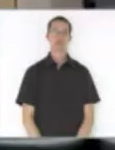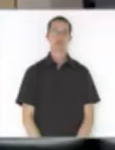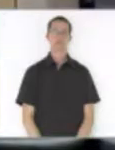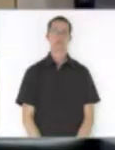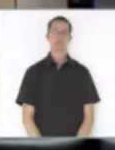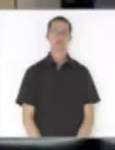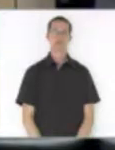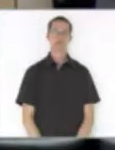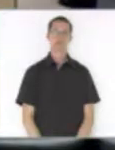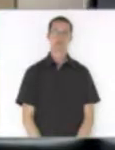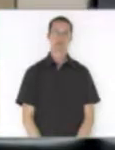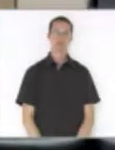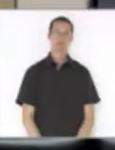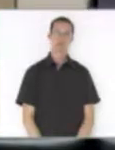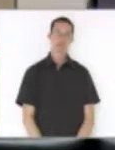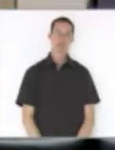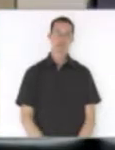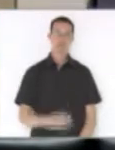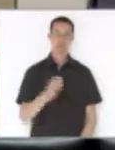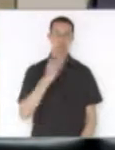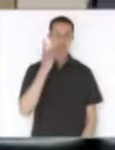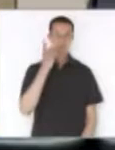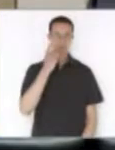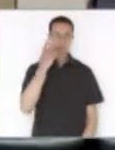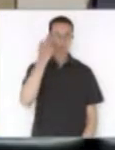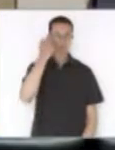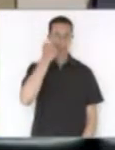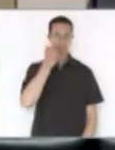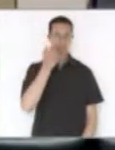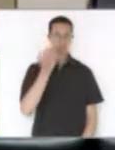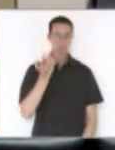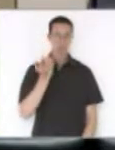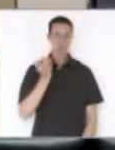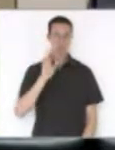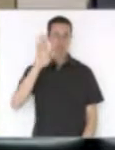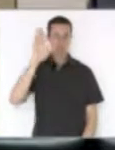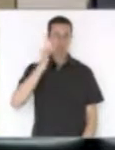Deputado Nilson Gonçalves, V. Exª quer fazer alguma sugestão?